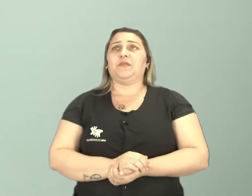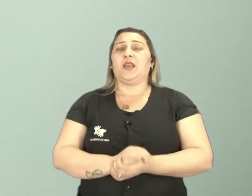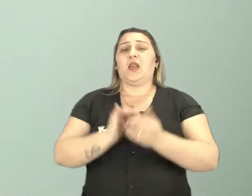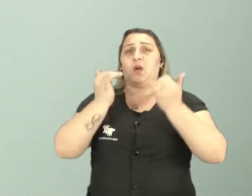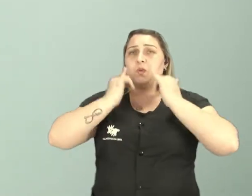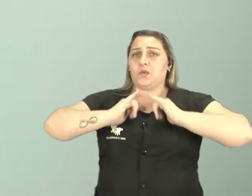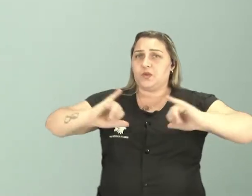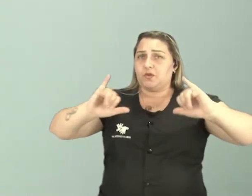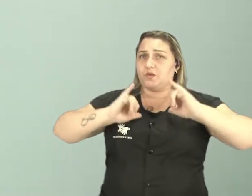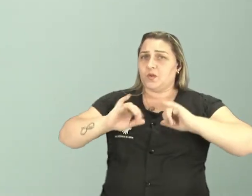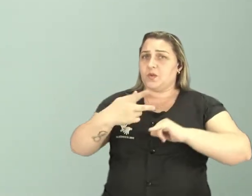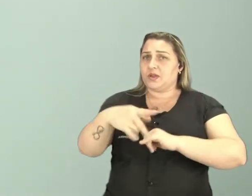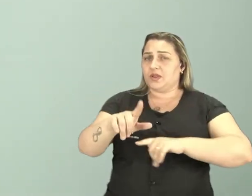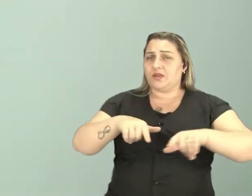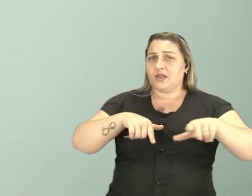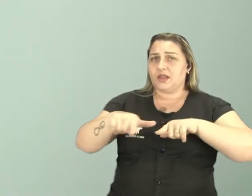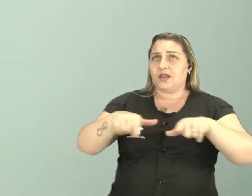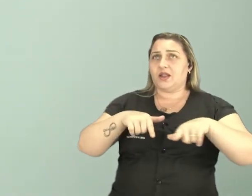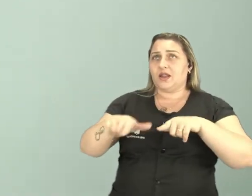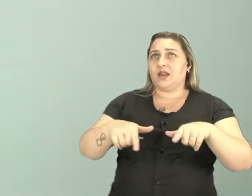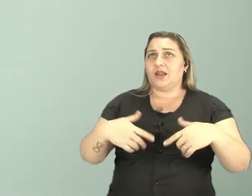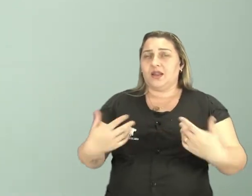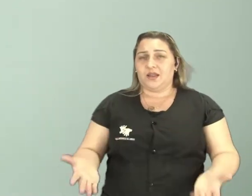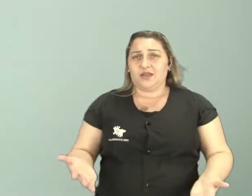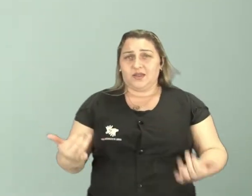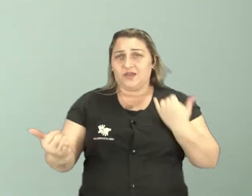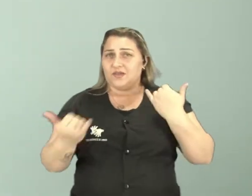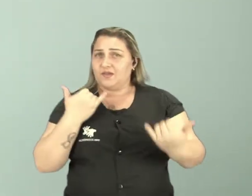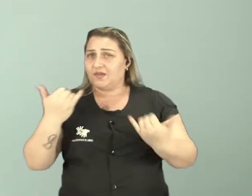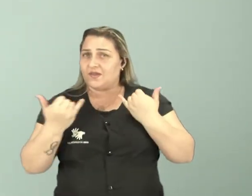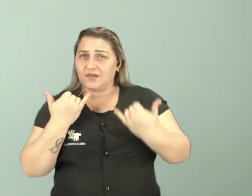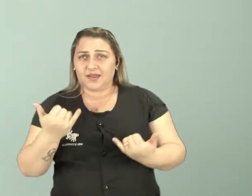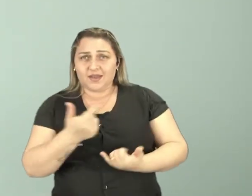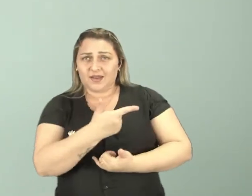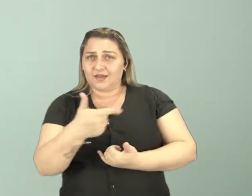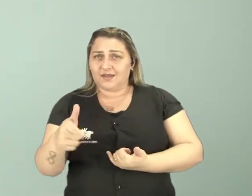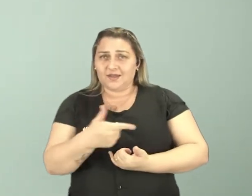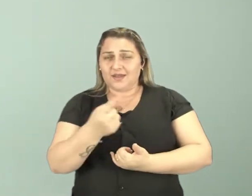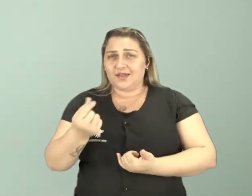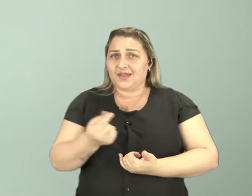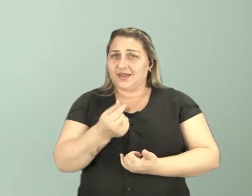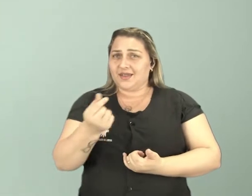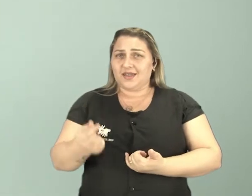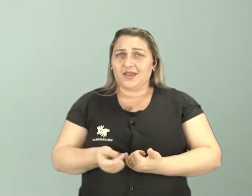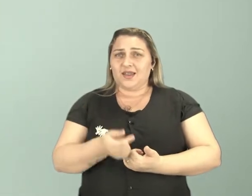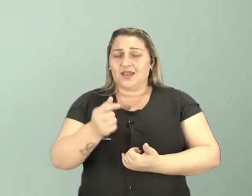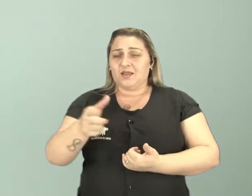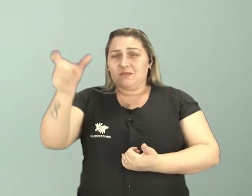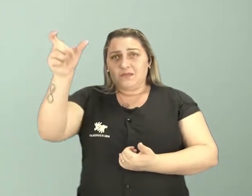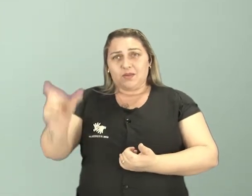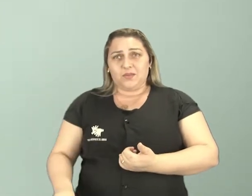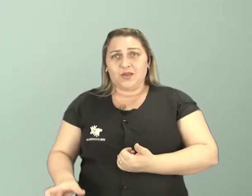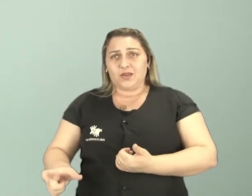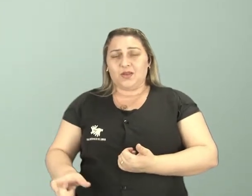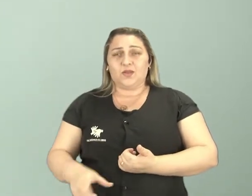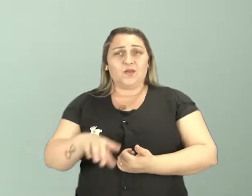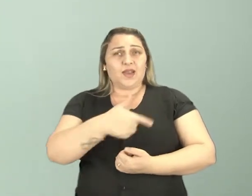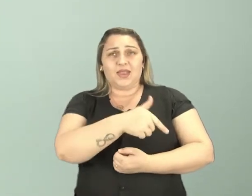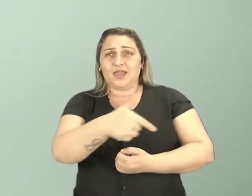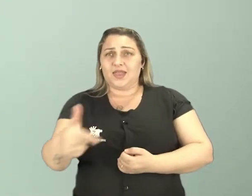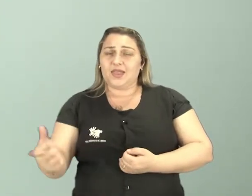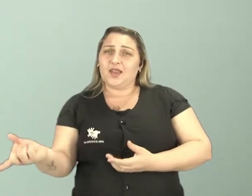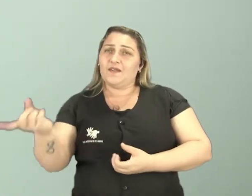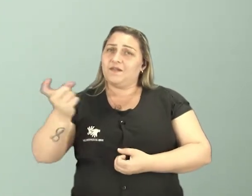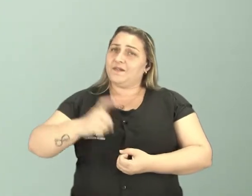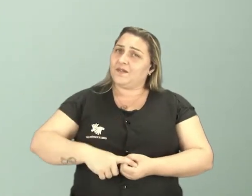divulgo o teu trabalho. Gente, divulgação não rende grana para aquele músico. Ele não vai ter um